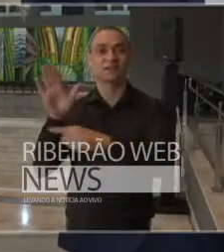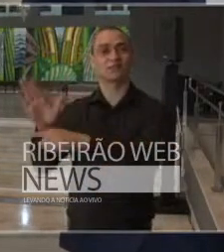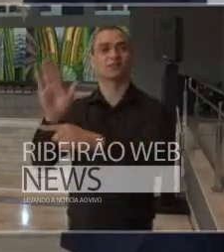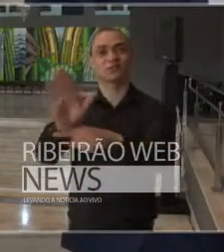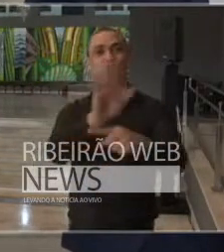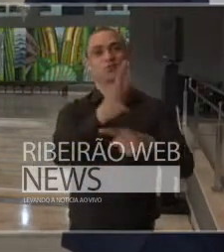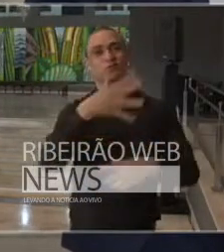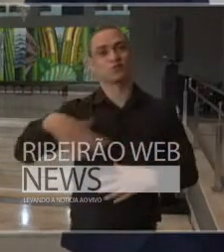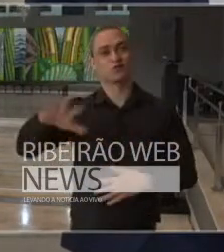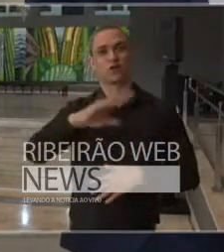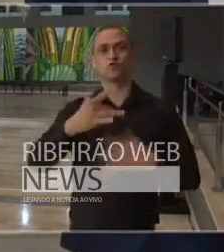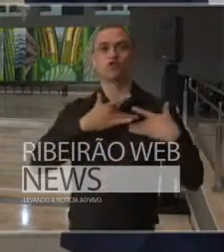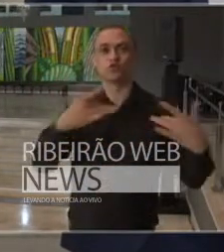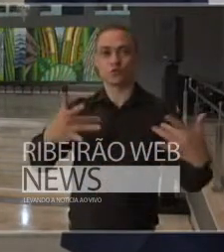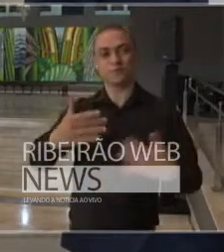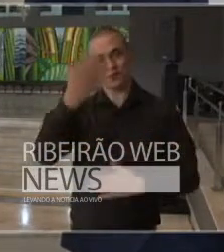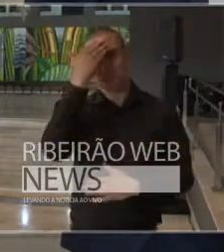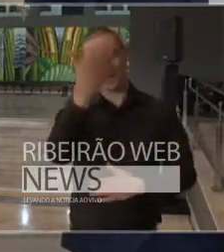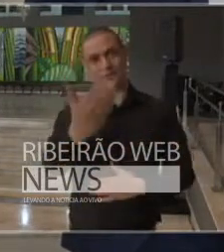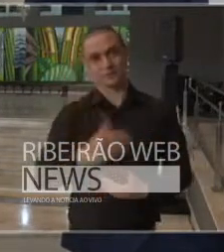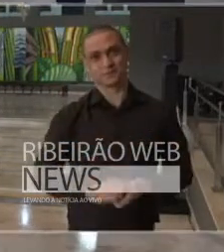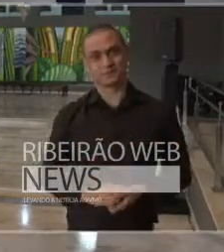com muita disposição muito obrigado